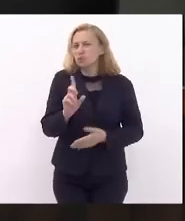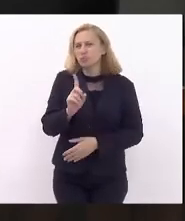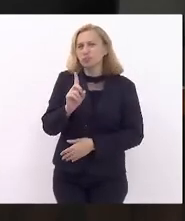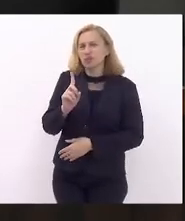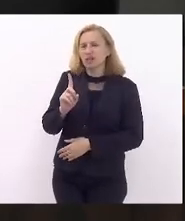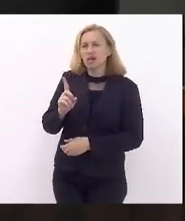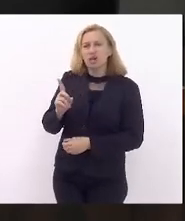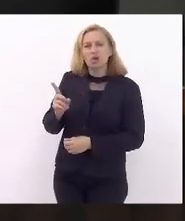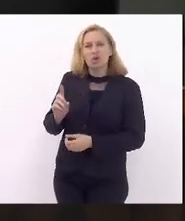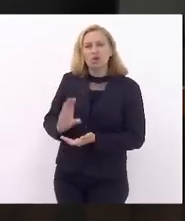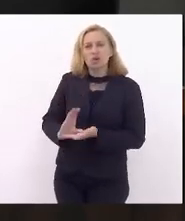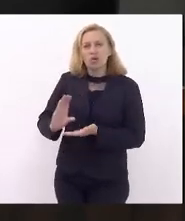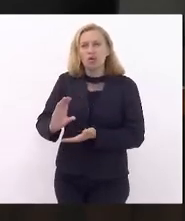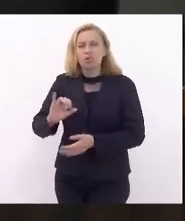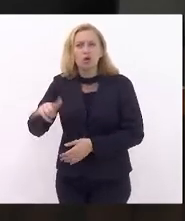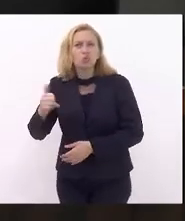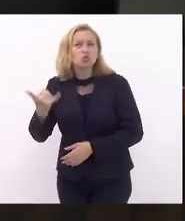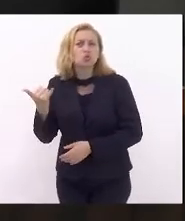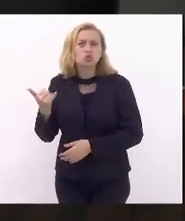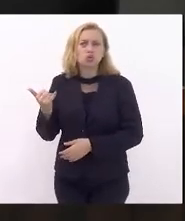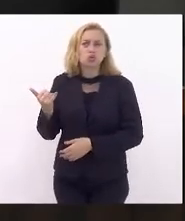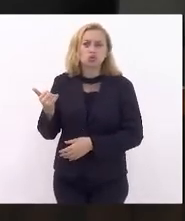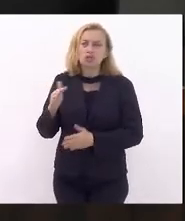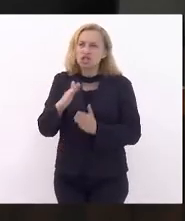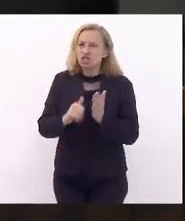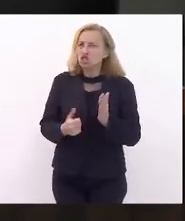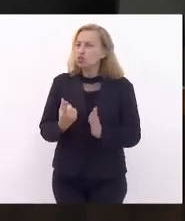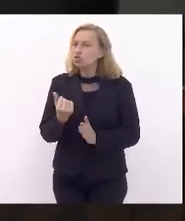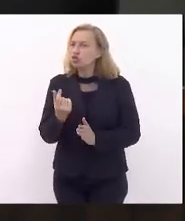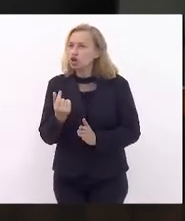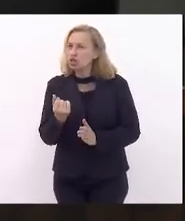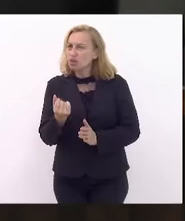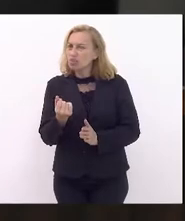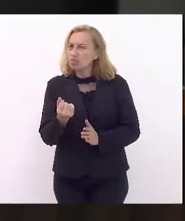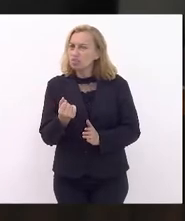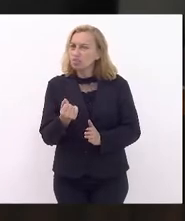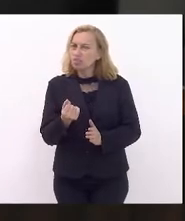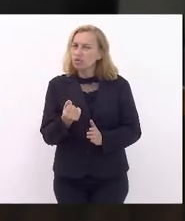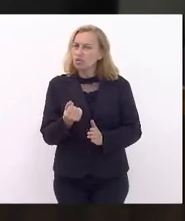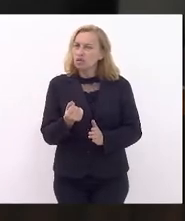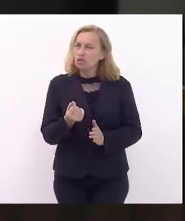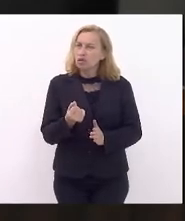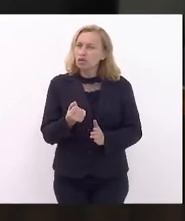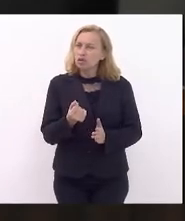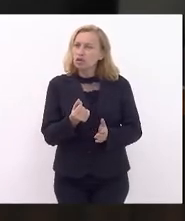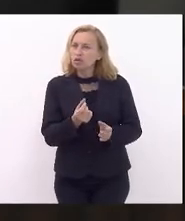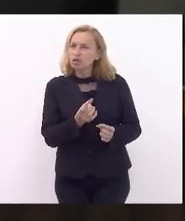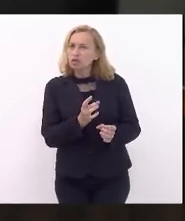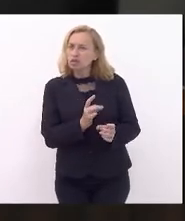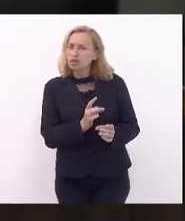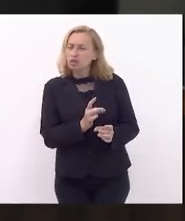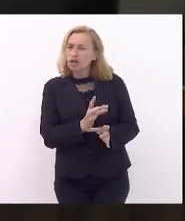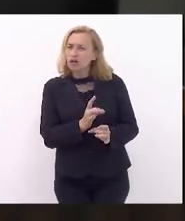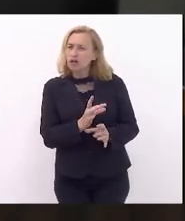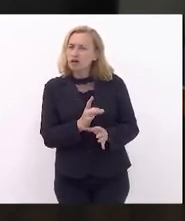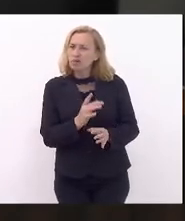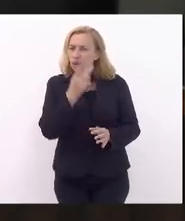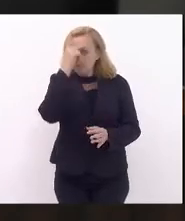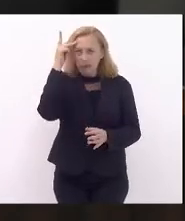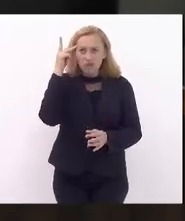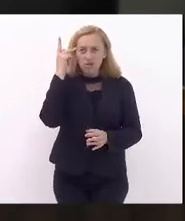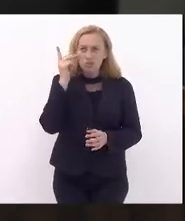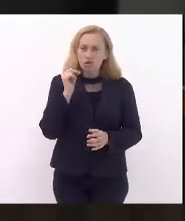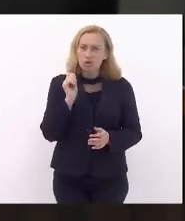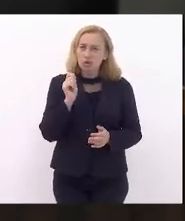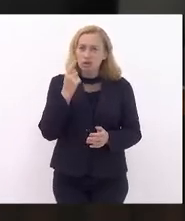o juro, quando o consumo está excessivo, você tira o dinheiro do mercado, perdão, do consumo, para o sujeito aplicar com as